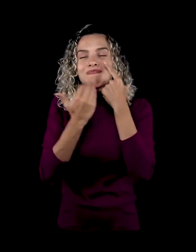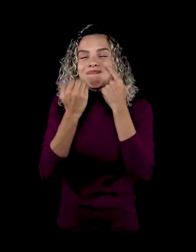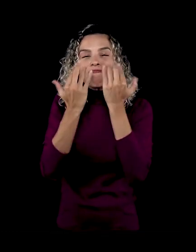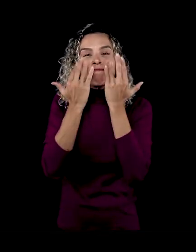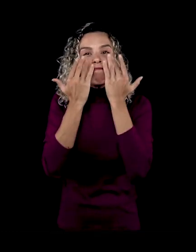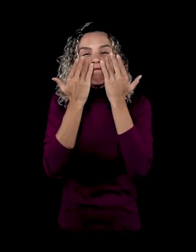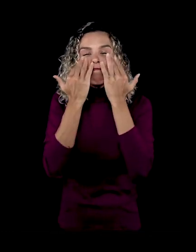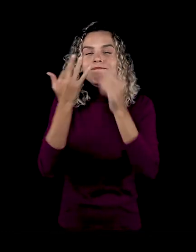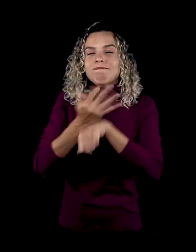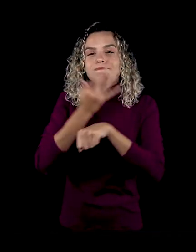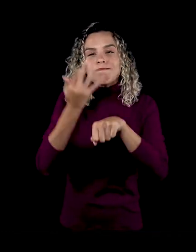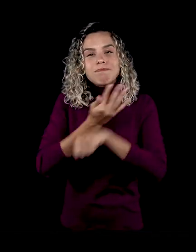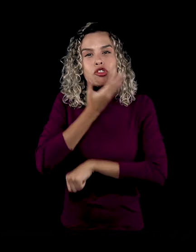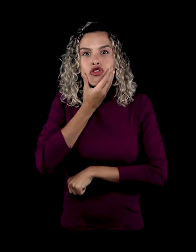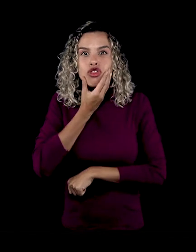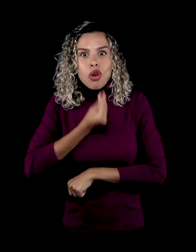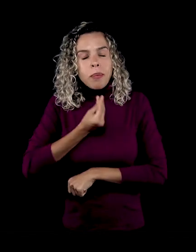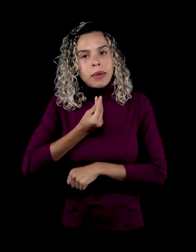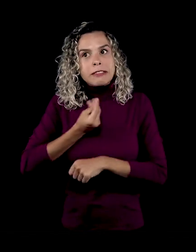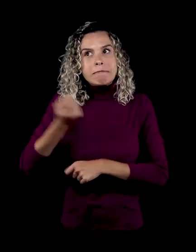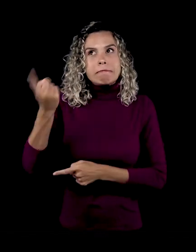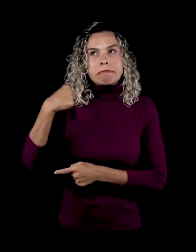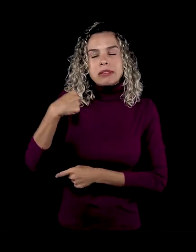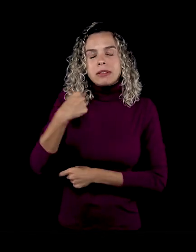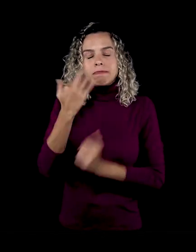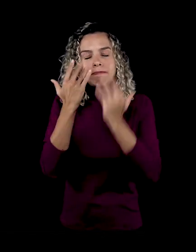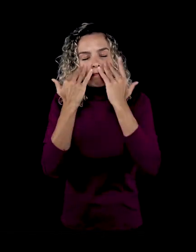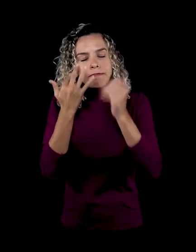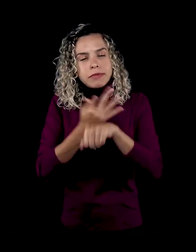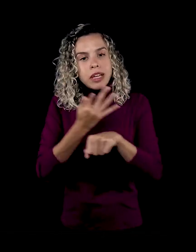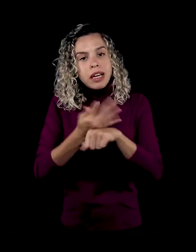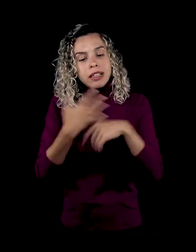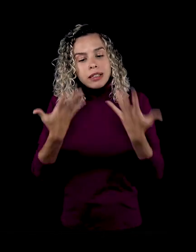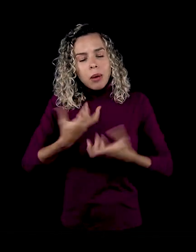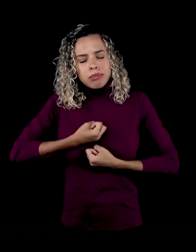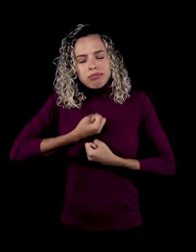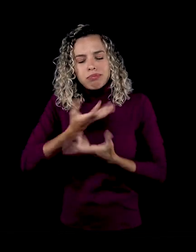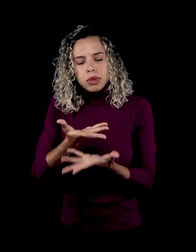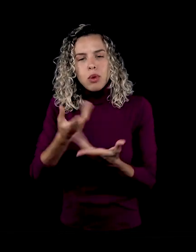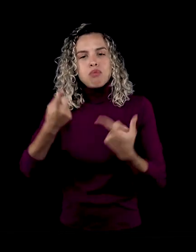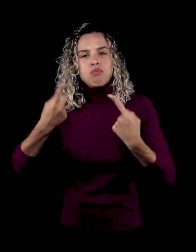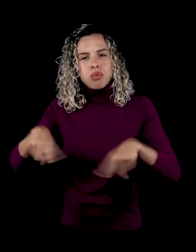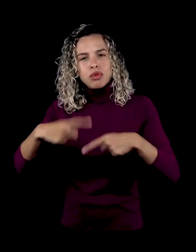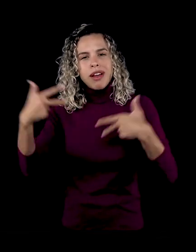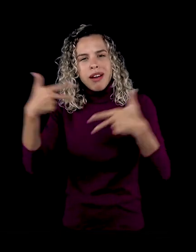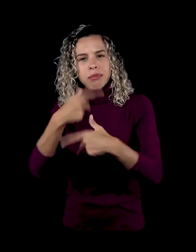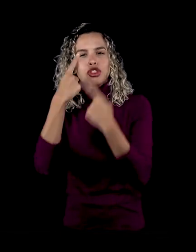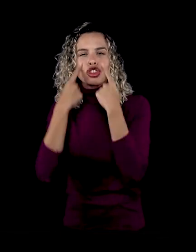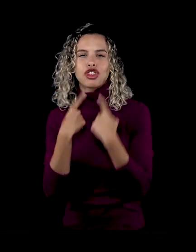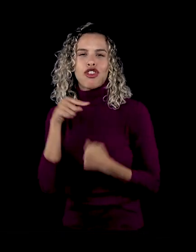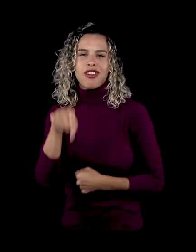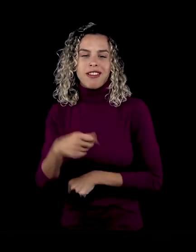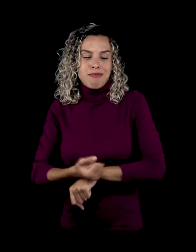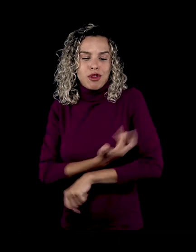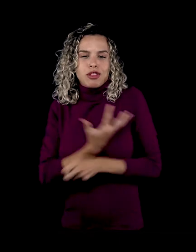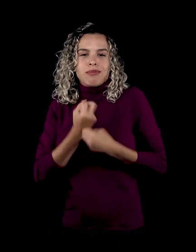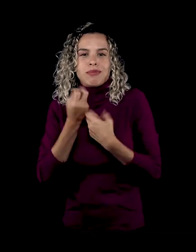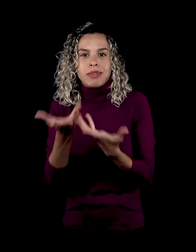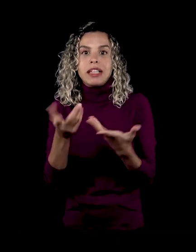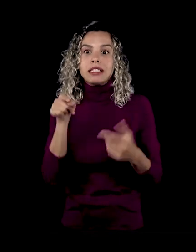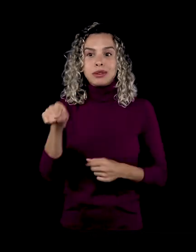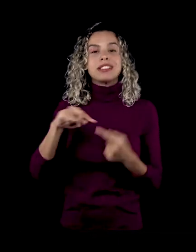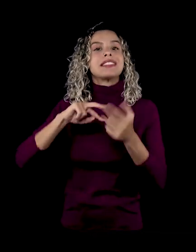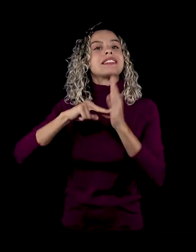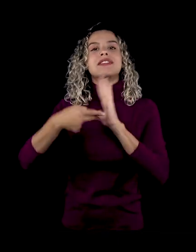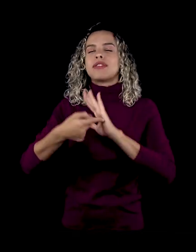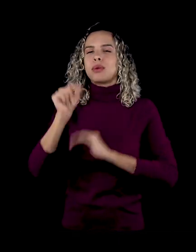então eu tive que fazer a música chorar. Então eu acho que isso também se reverte muito sobre tudo o que se espera de